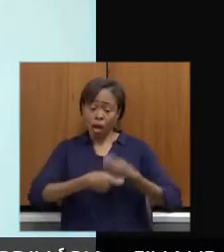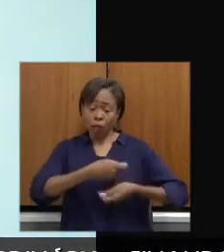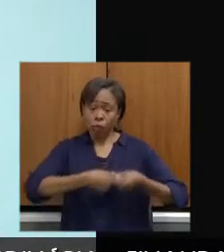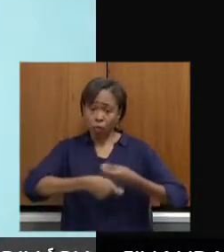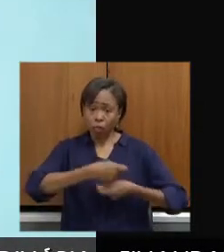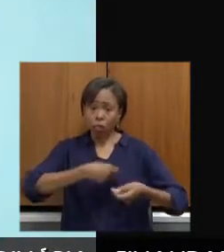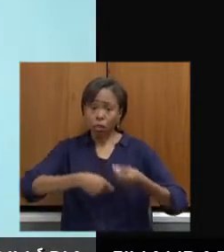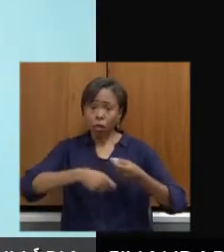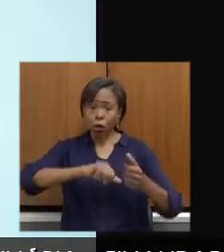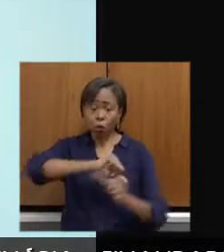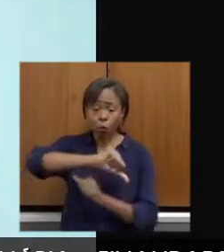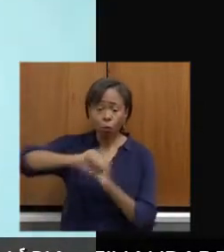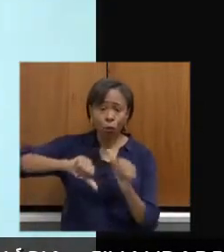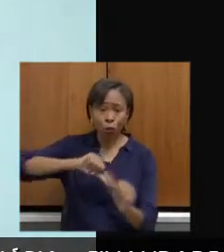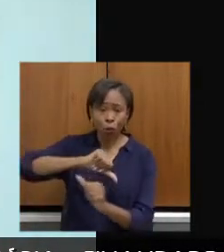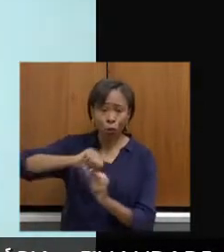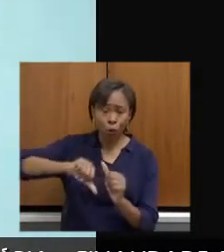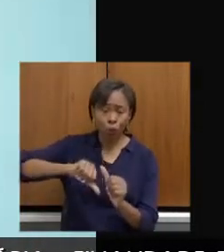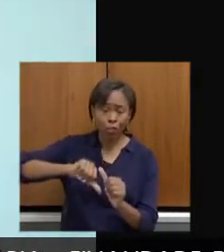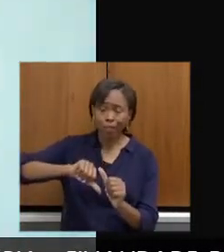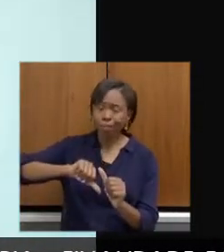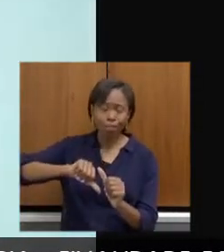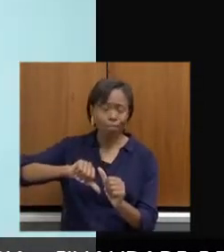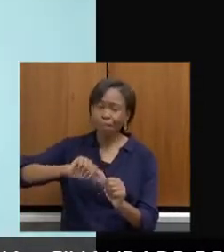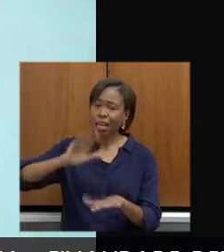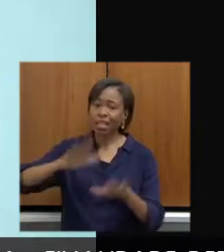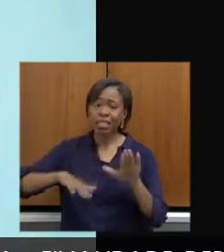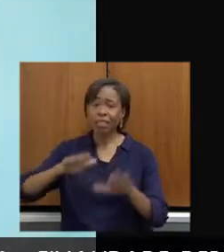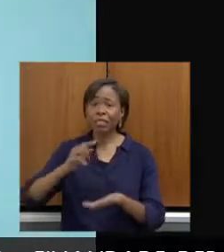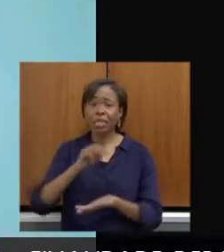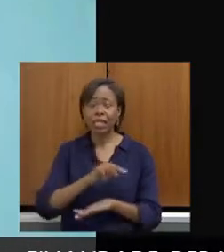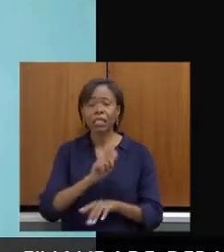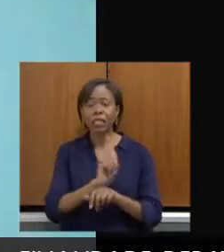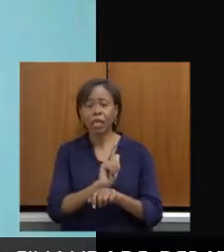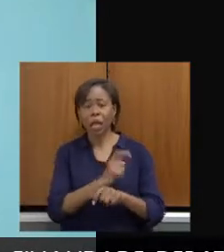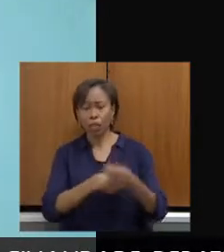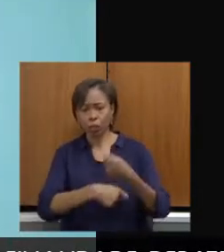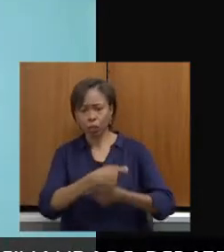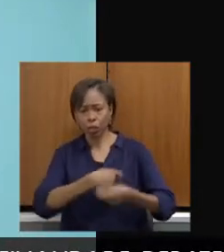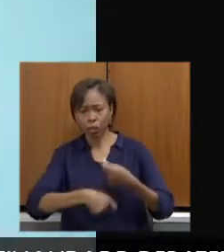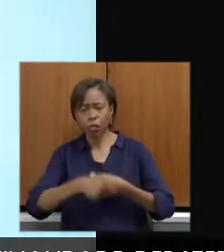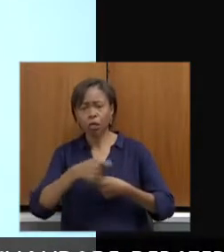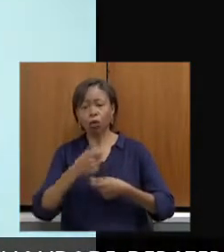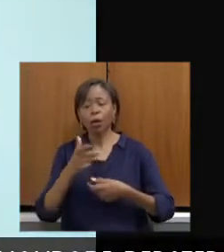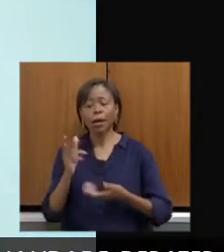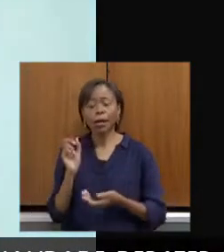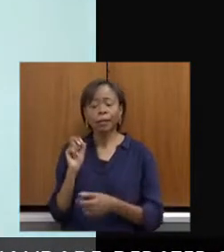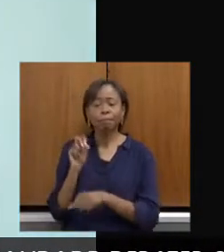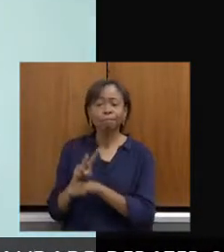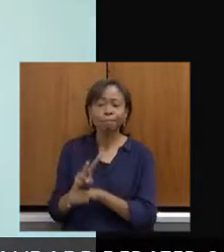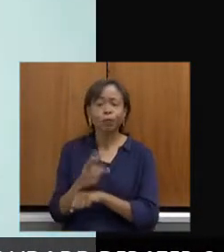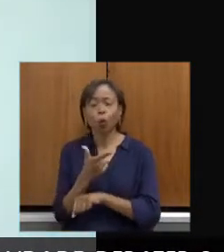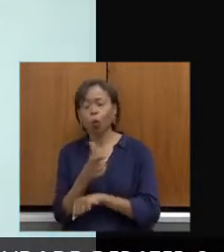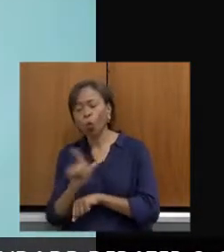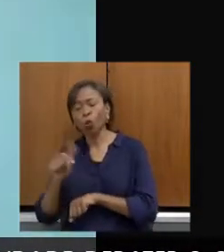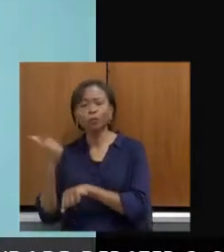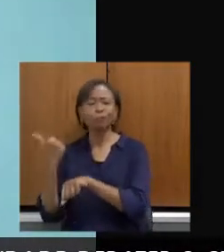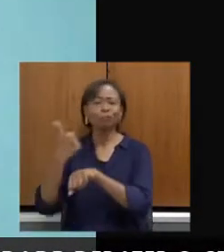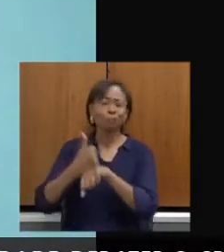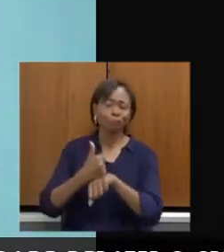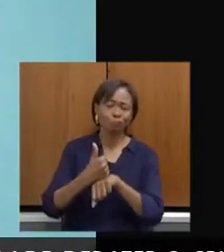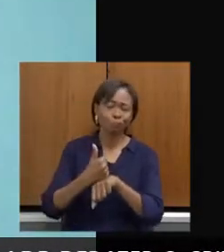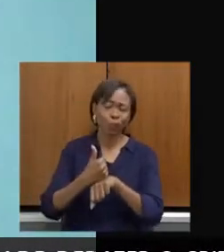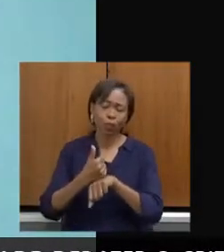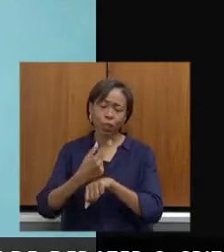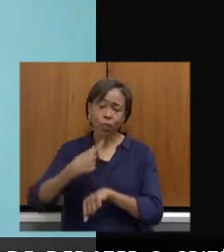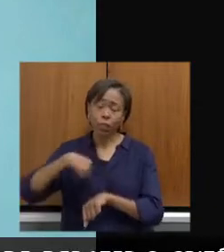administrações colocam os cargos para trabalhar com o ICMS, são cargos contratados e aí, de uma administração muda a outra e